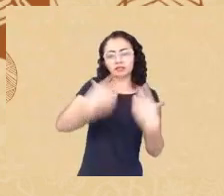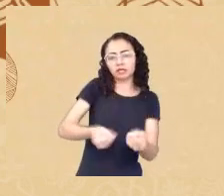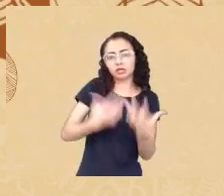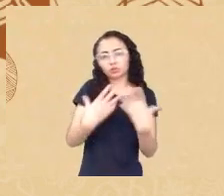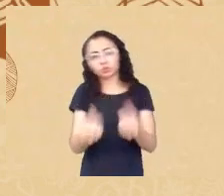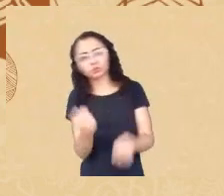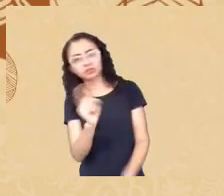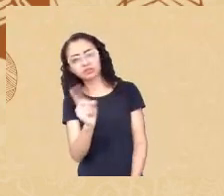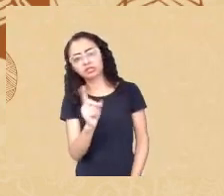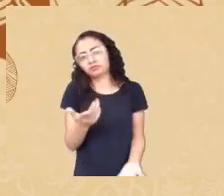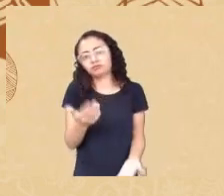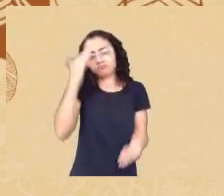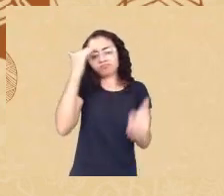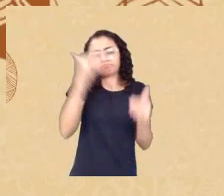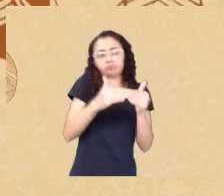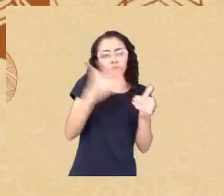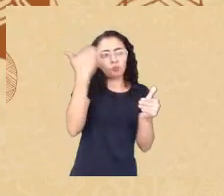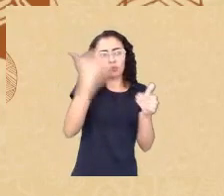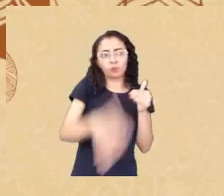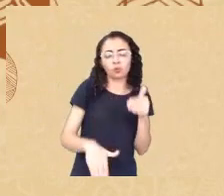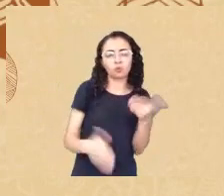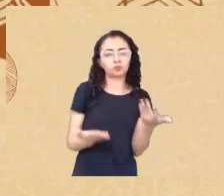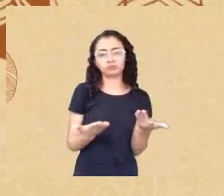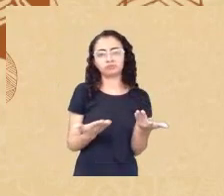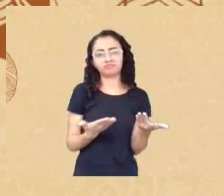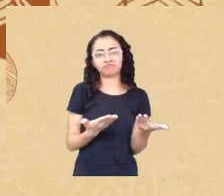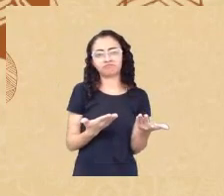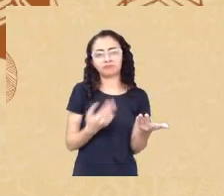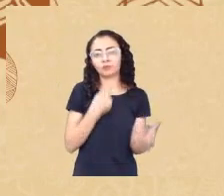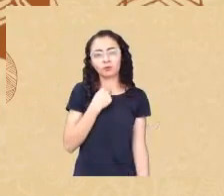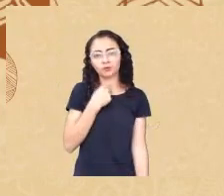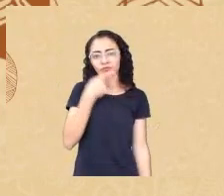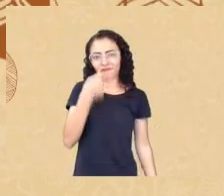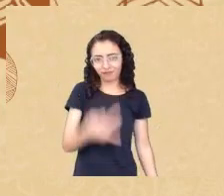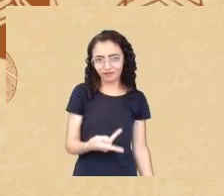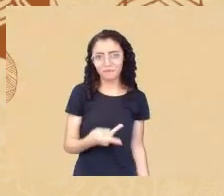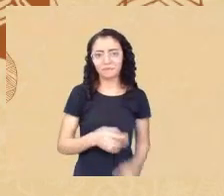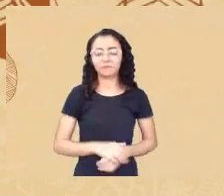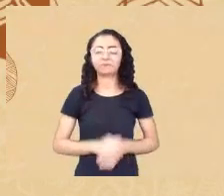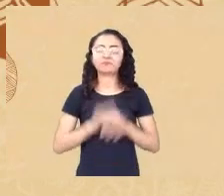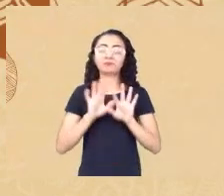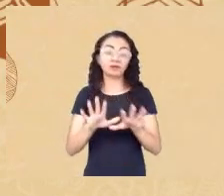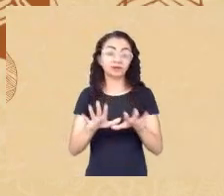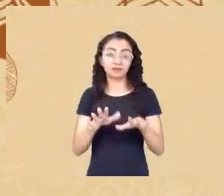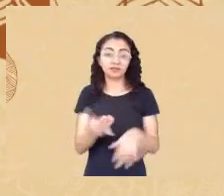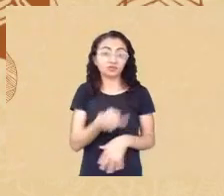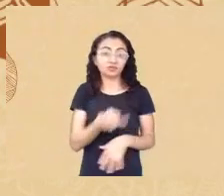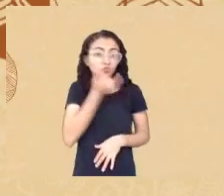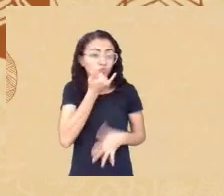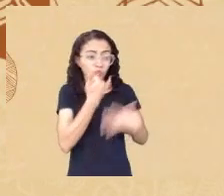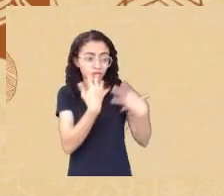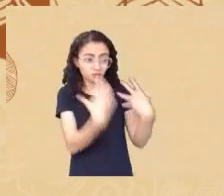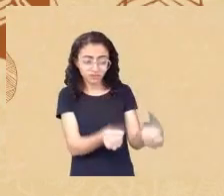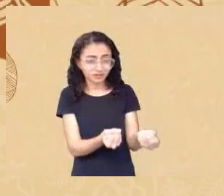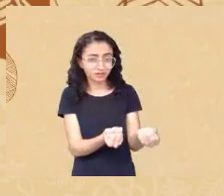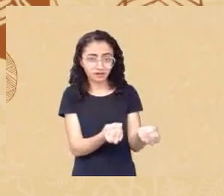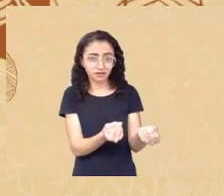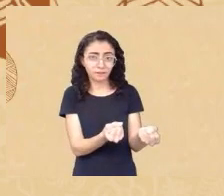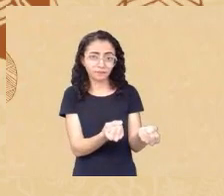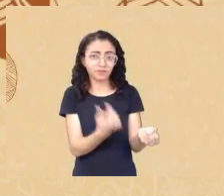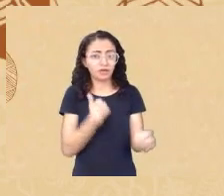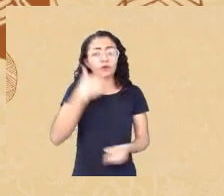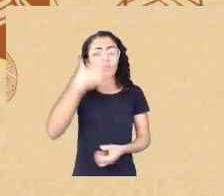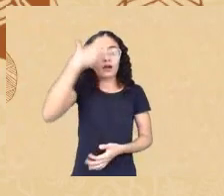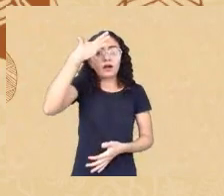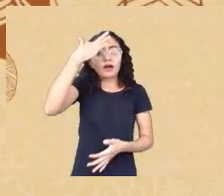simplesmente não aceitar é fechar as portas para o diálogo então eu se eu